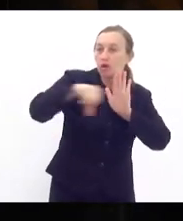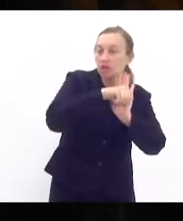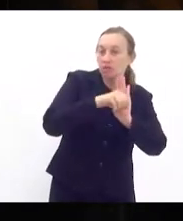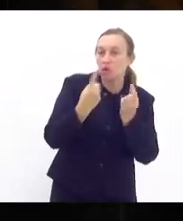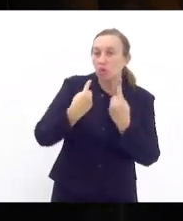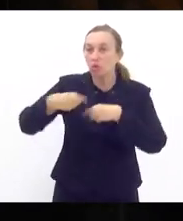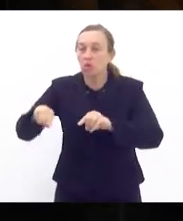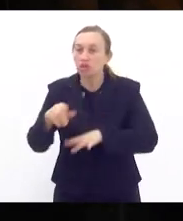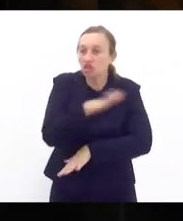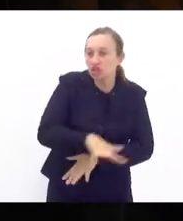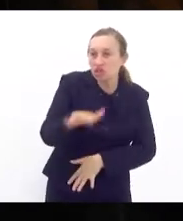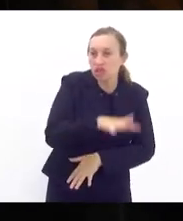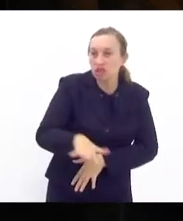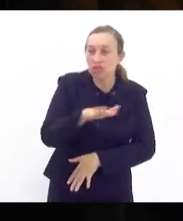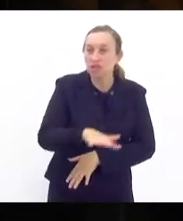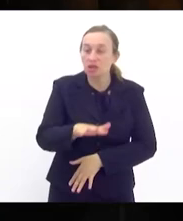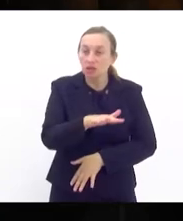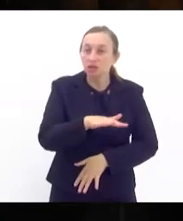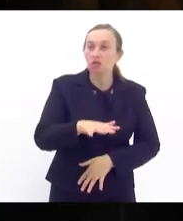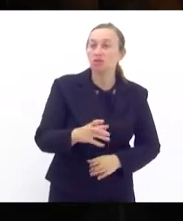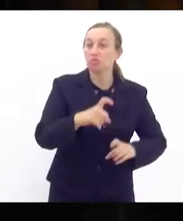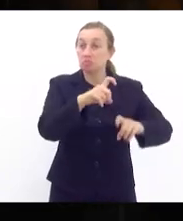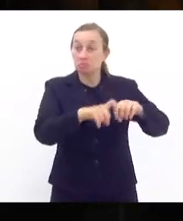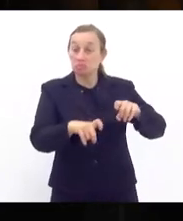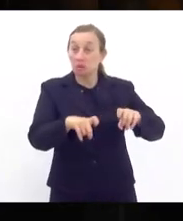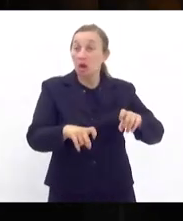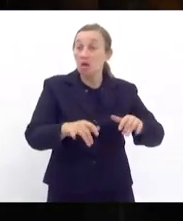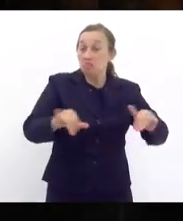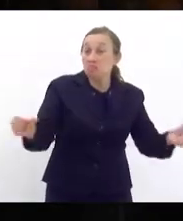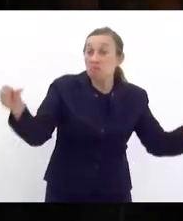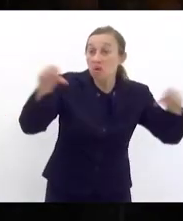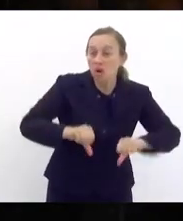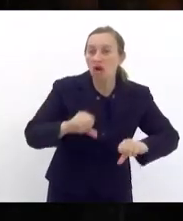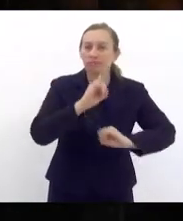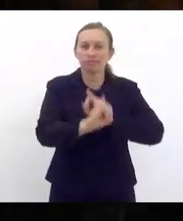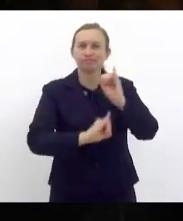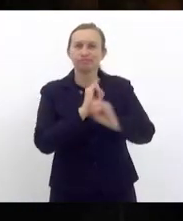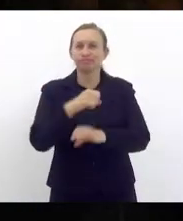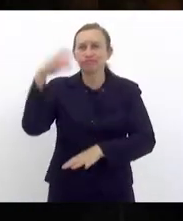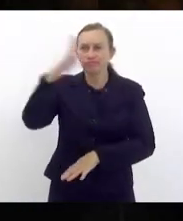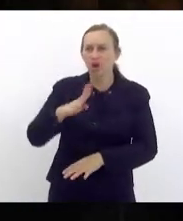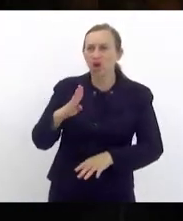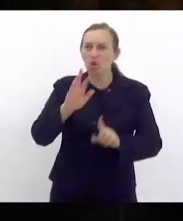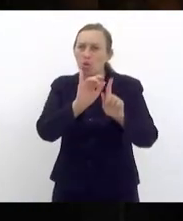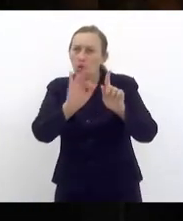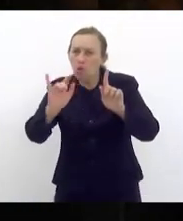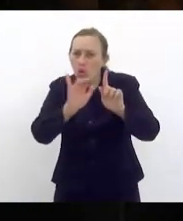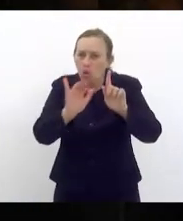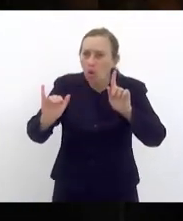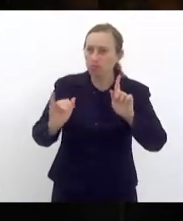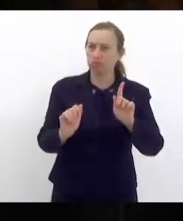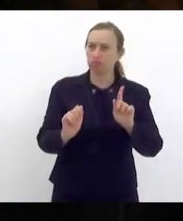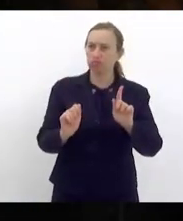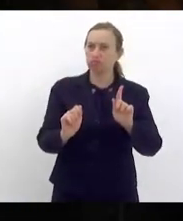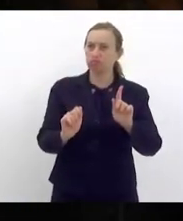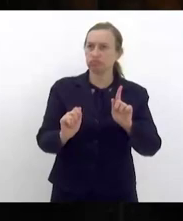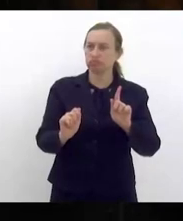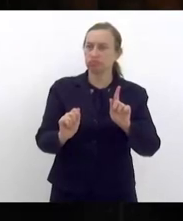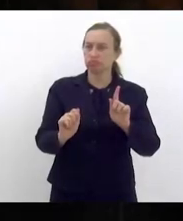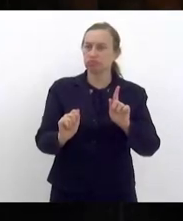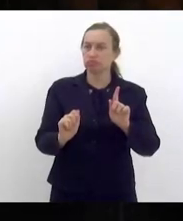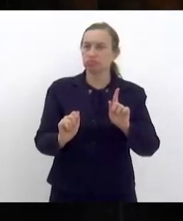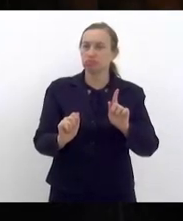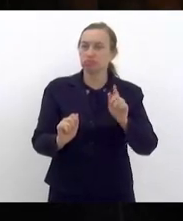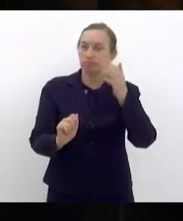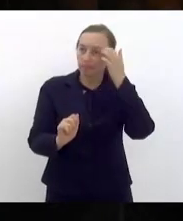crianças numa rede de pedofilia dizendo que ia piorar a internet no Brasil ou seja o Google se colocando